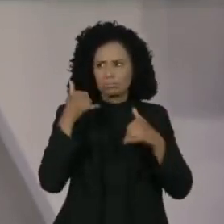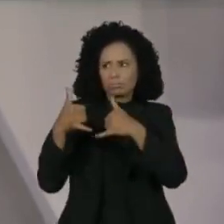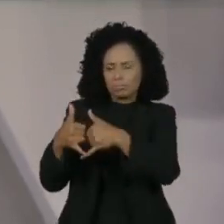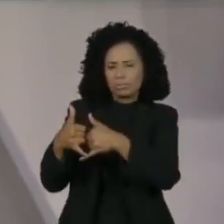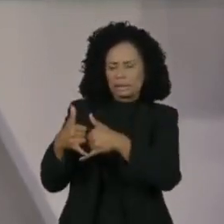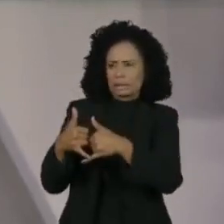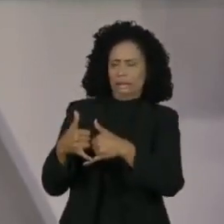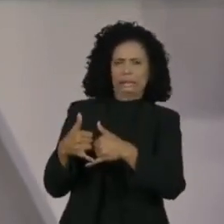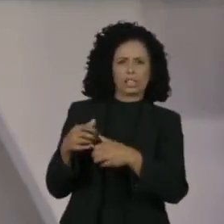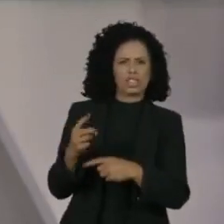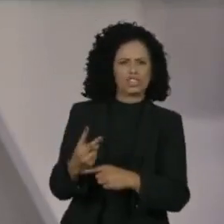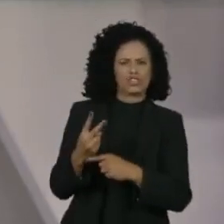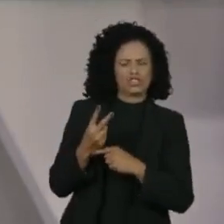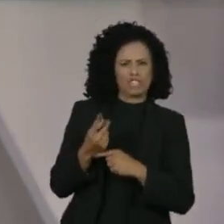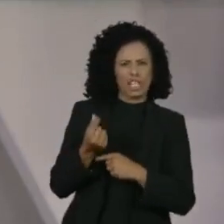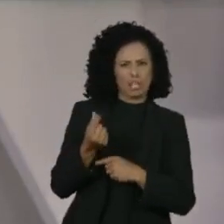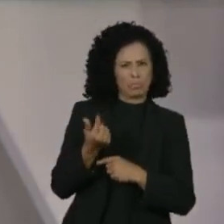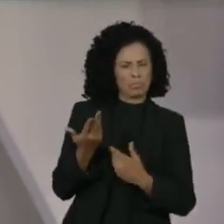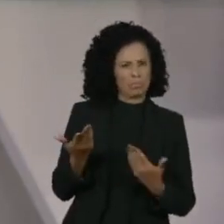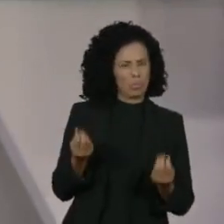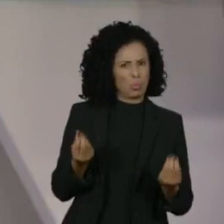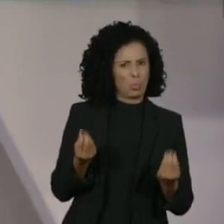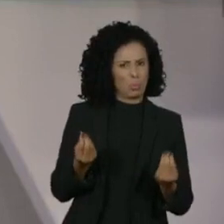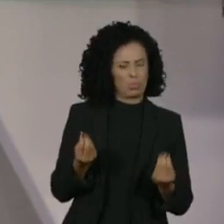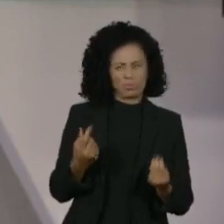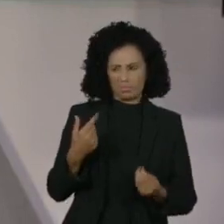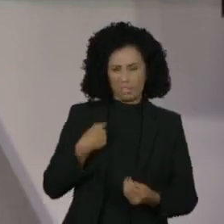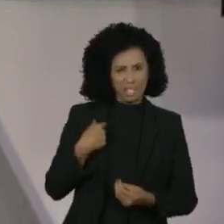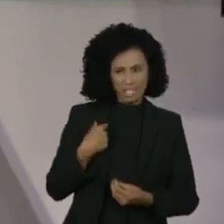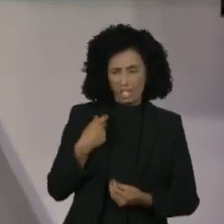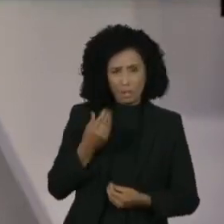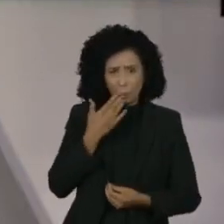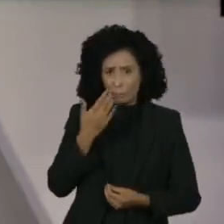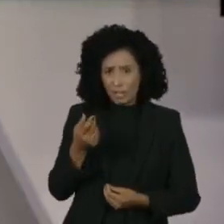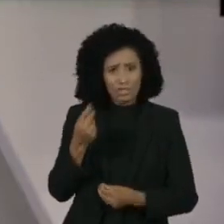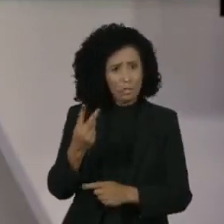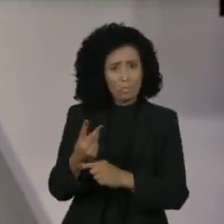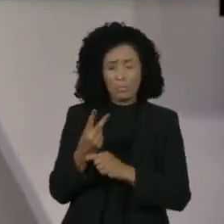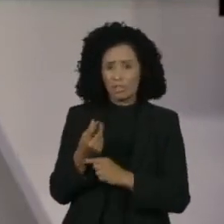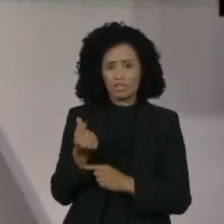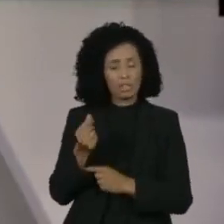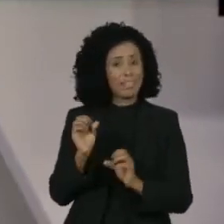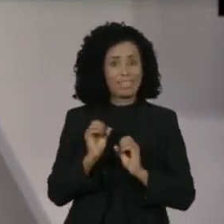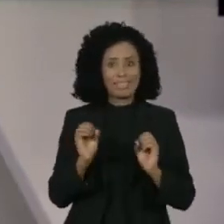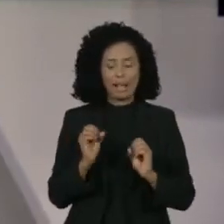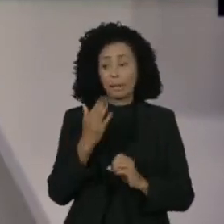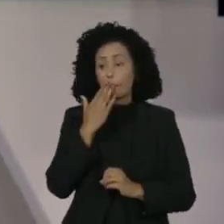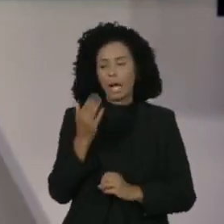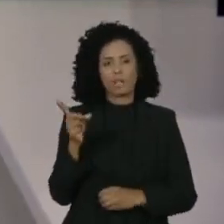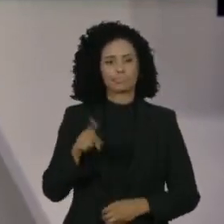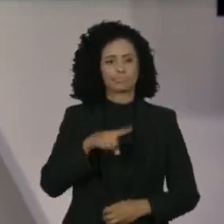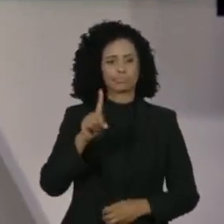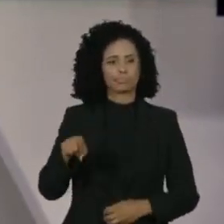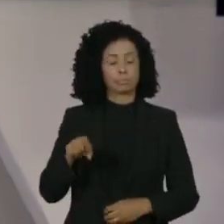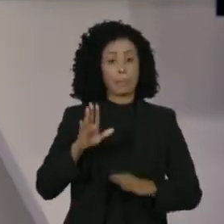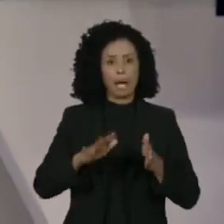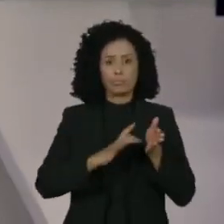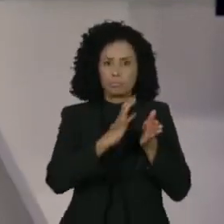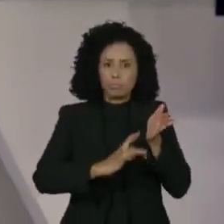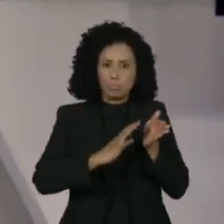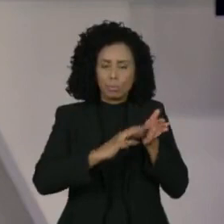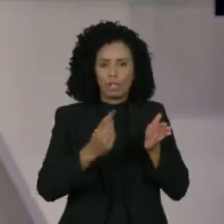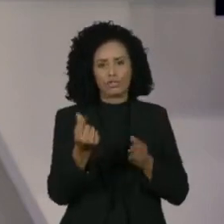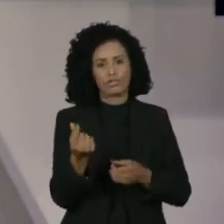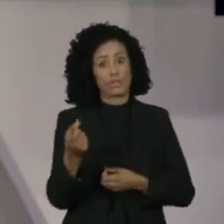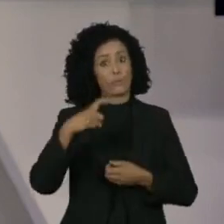empréstimo consignado em seu nome. Informa que não fez a operação e pede para cancelar. Recebe um boleto para devolução do